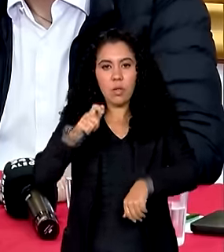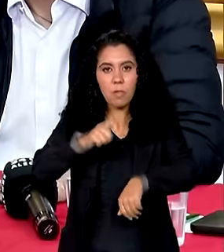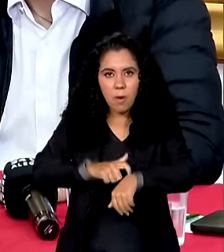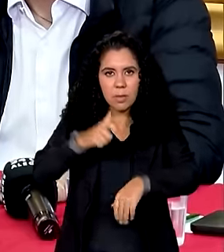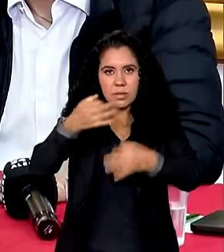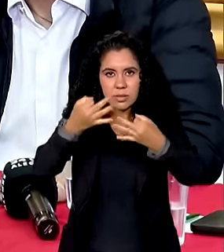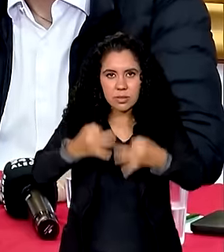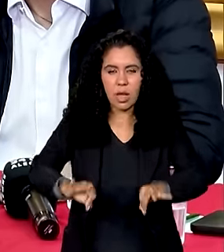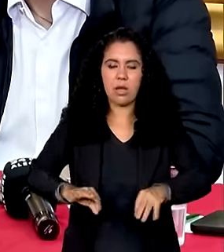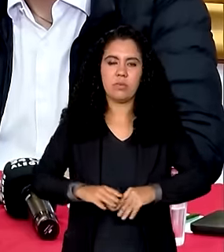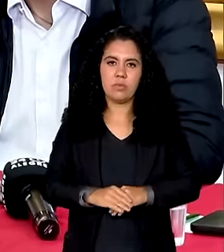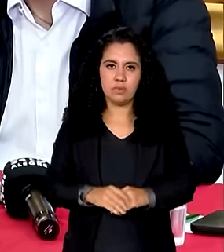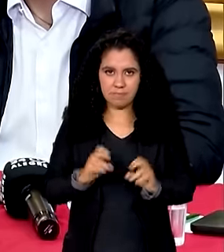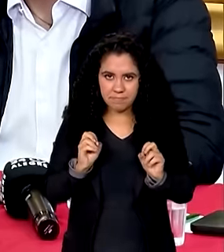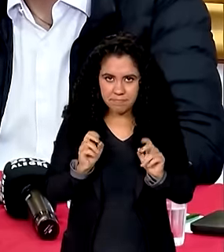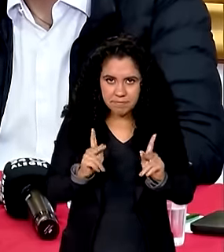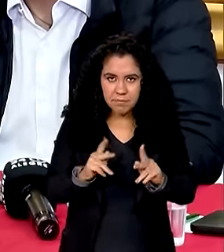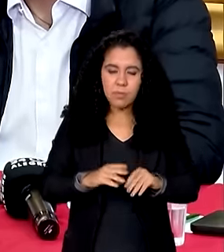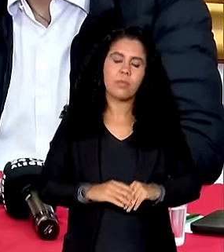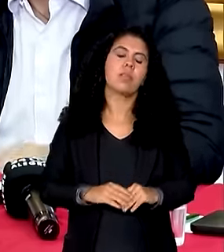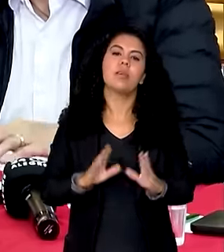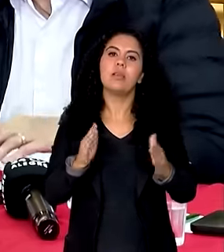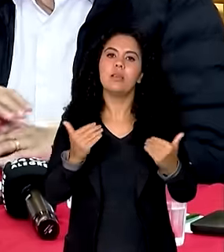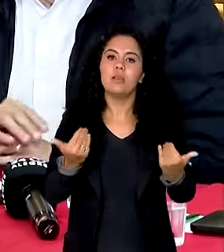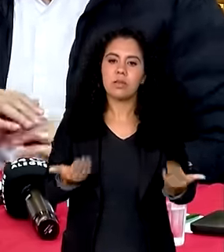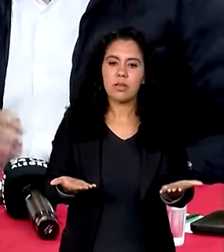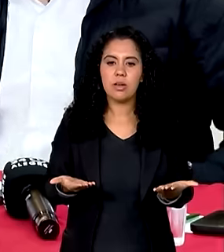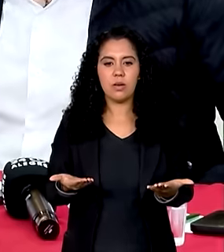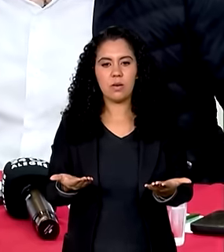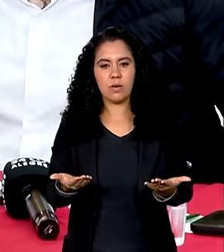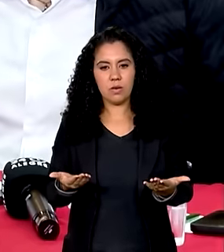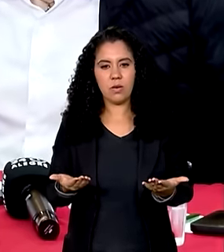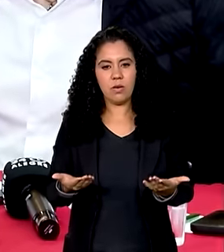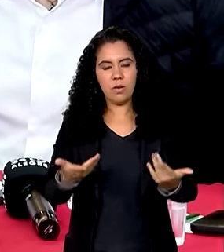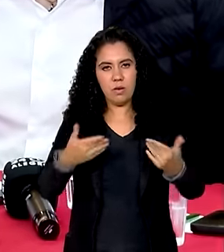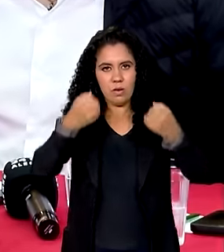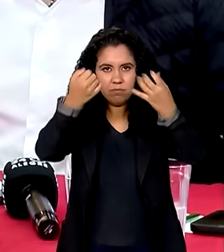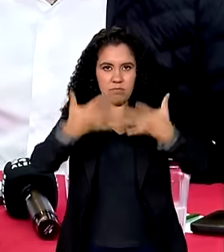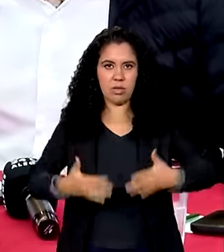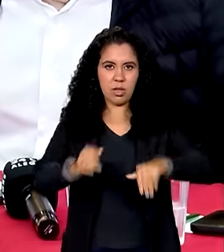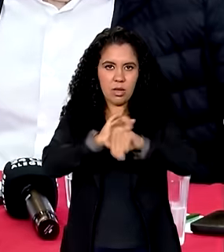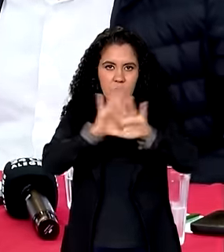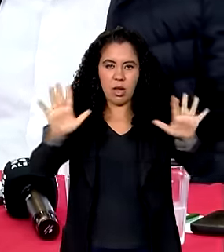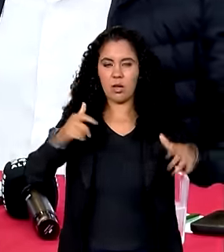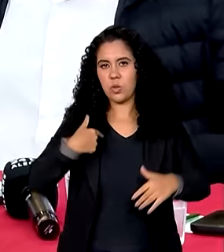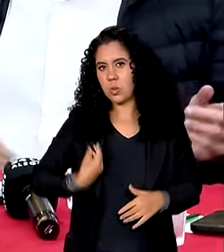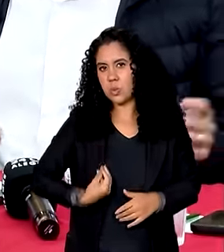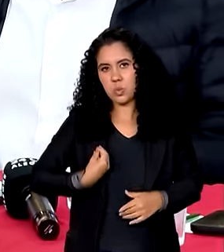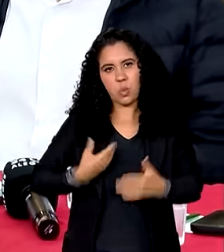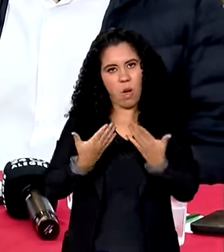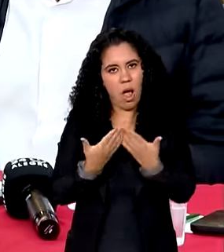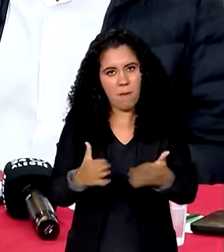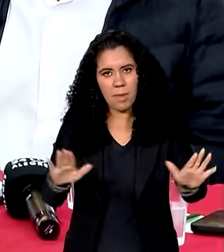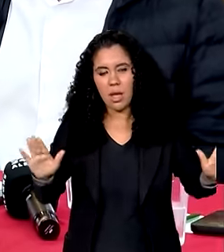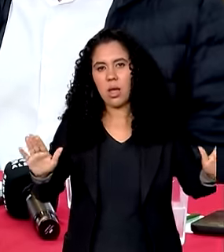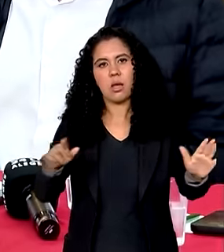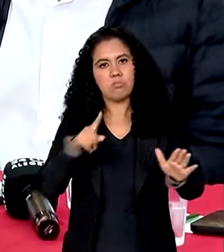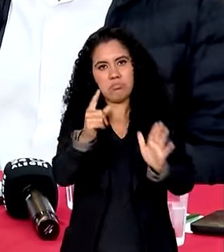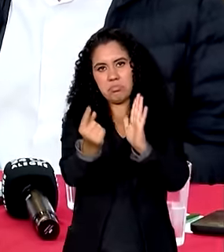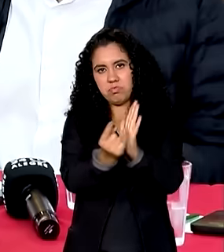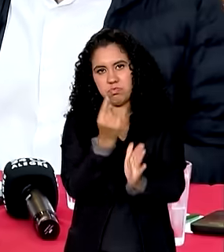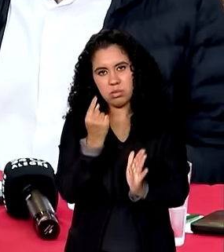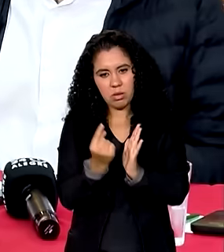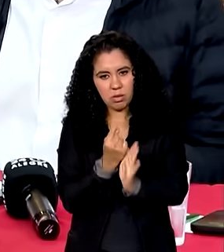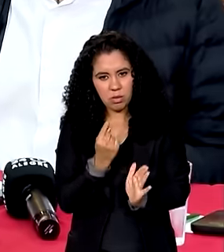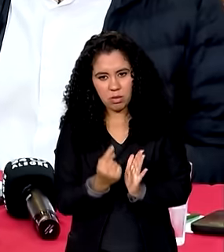ok então com esses esclarecimentos fico aqui aberto a perguntas